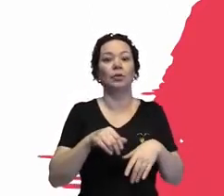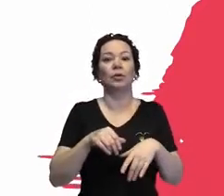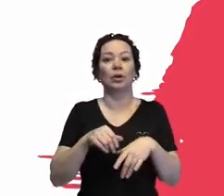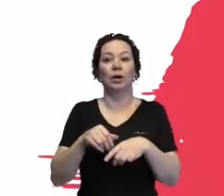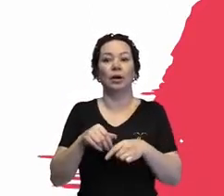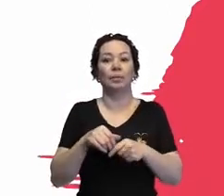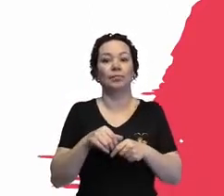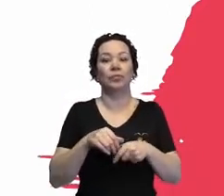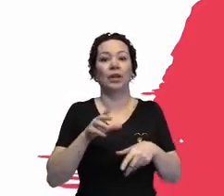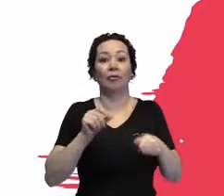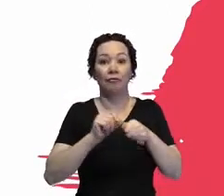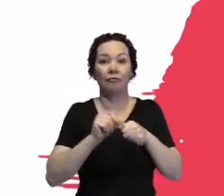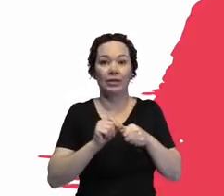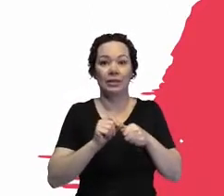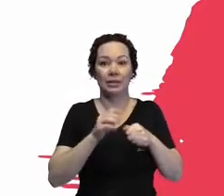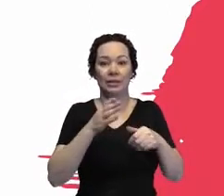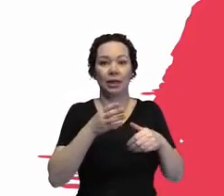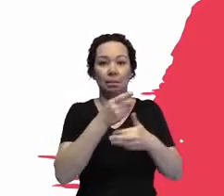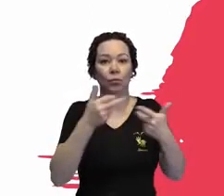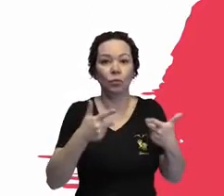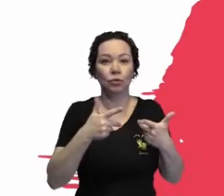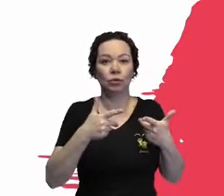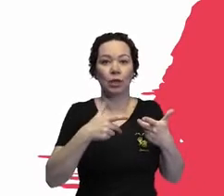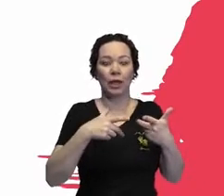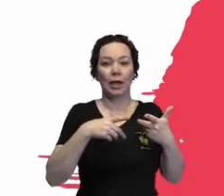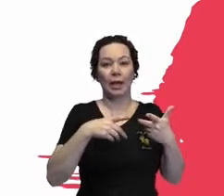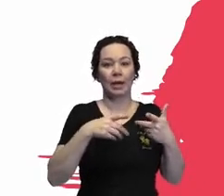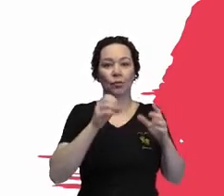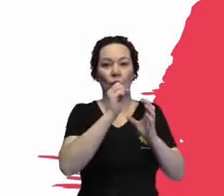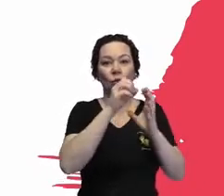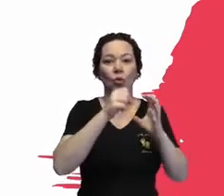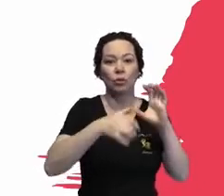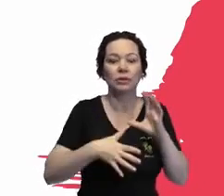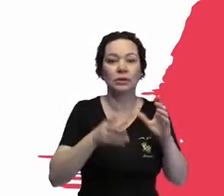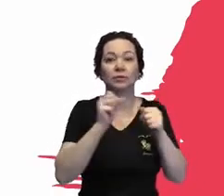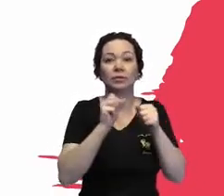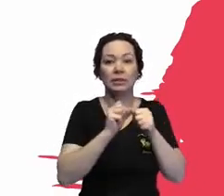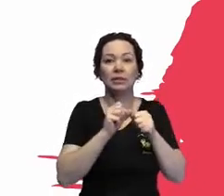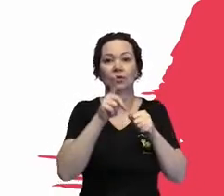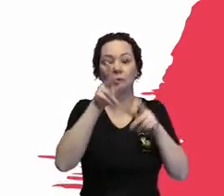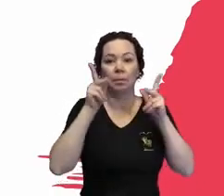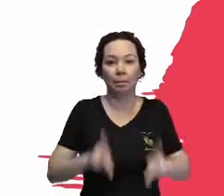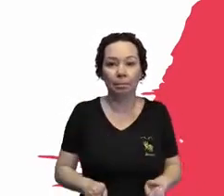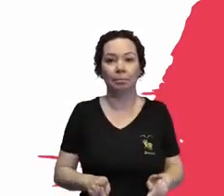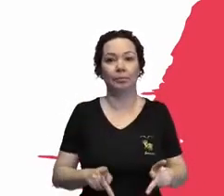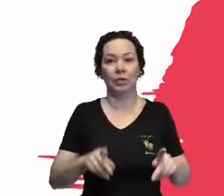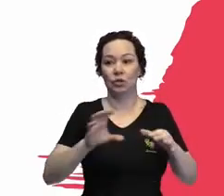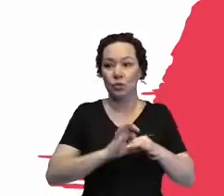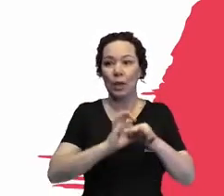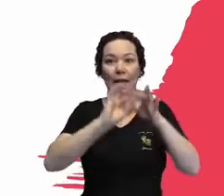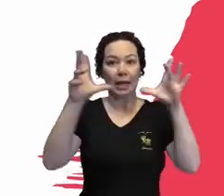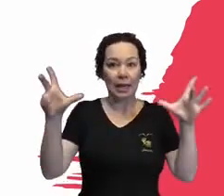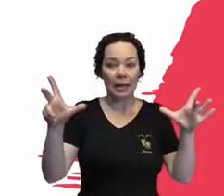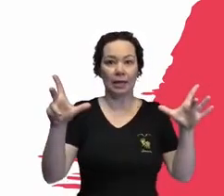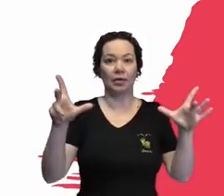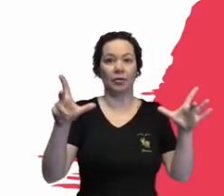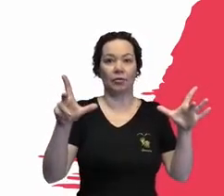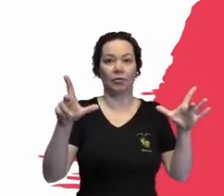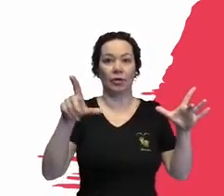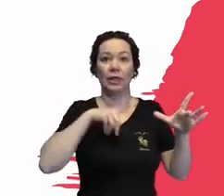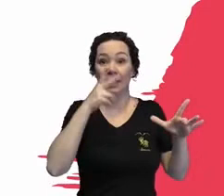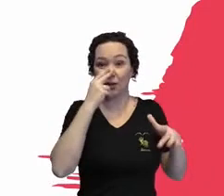né, exercitar esse tanto de conceitos e se tornar uma pessoa, né, absolutamente livre, como uma